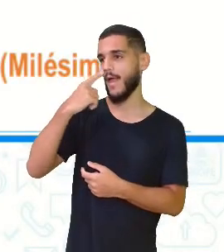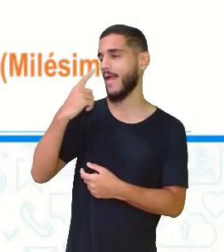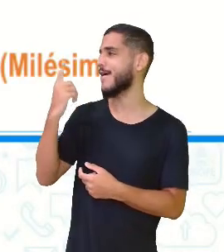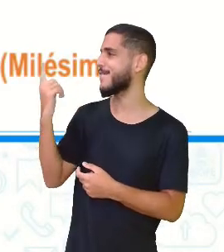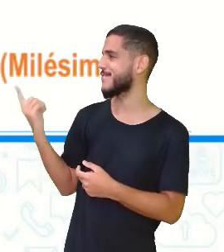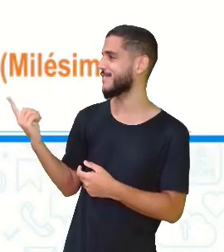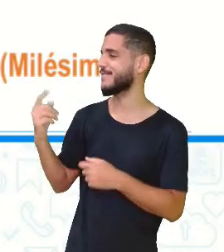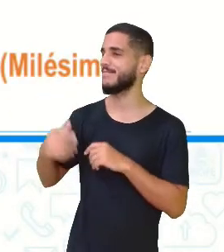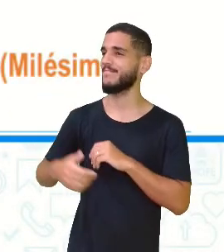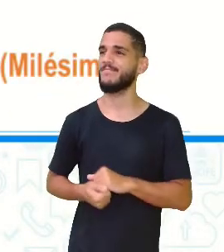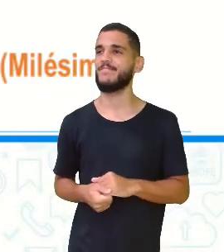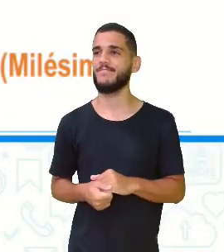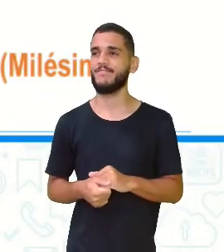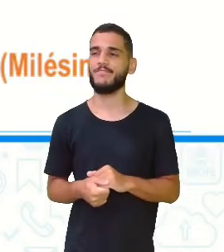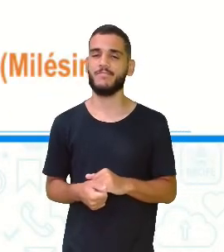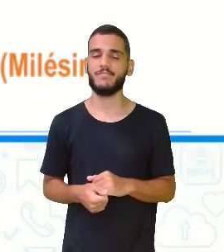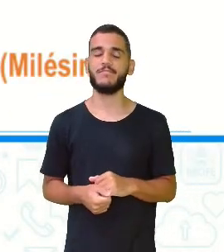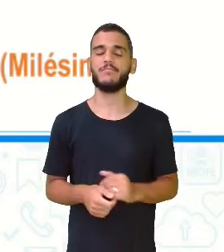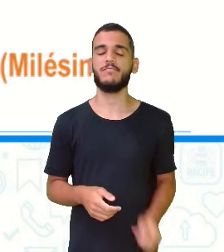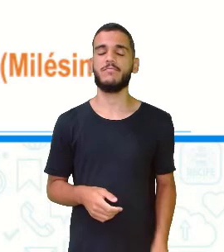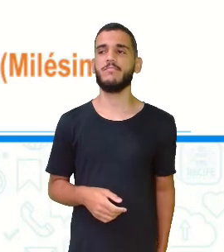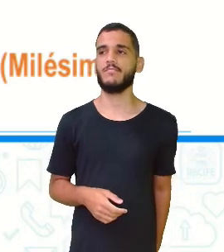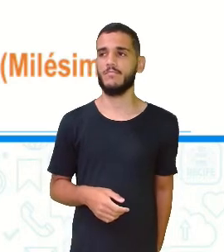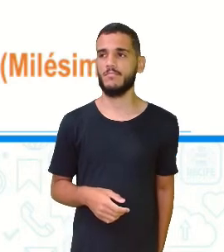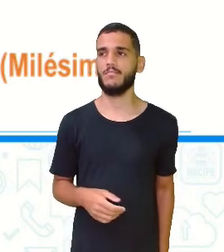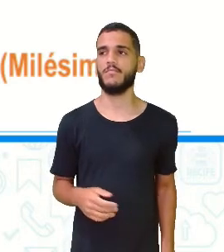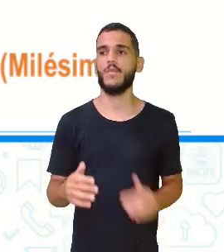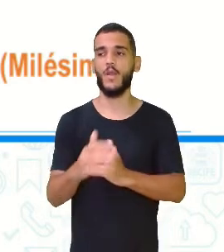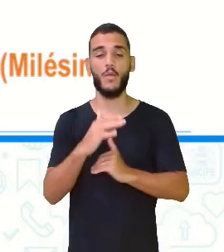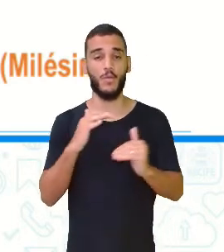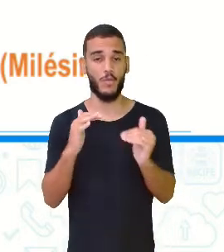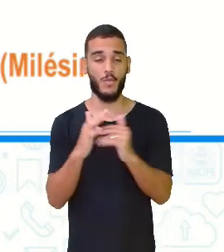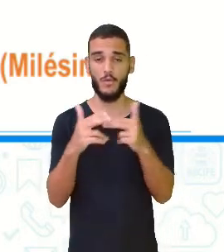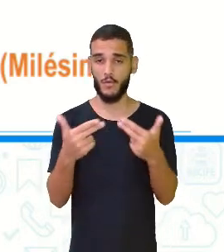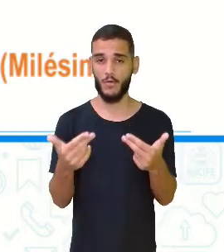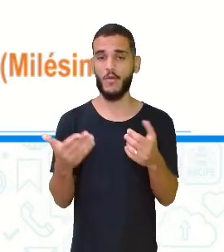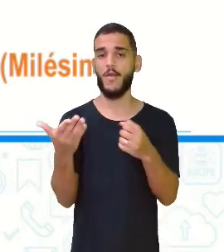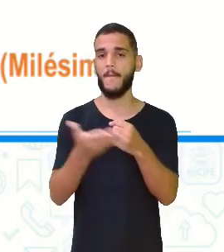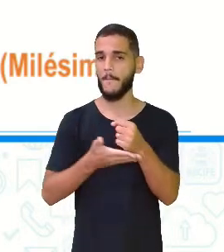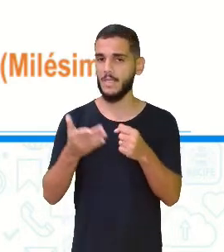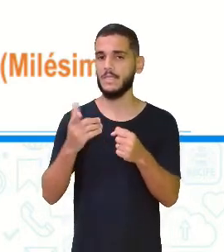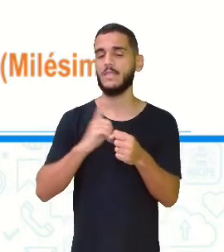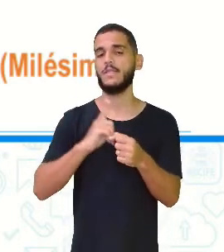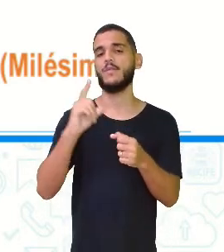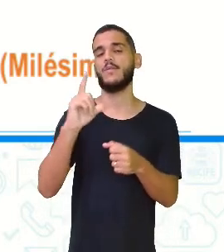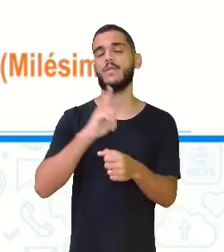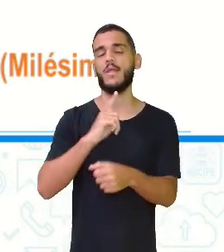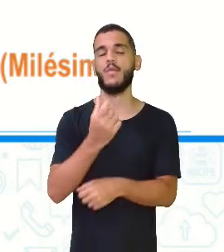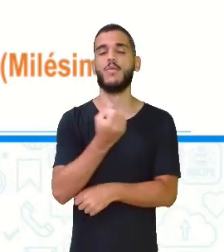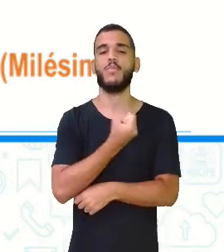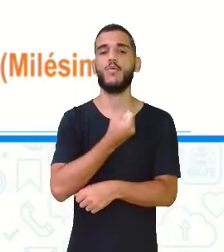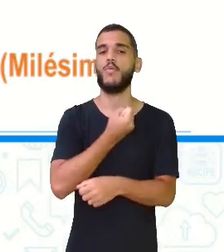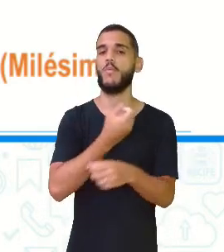inteiro e tudo que eu fizer será baseado no meu inteiro, só que dessa vez eu quero a minha representação dos